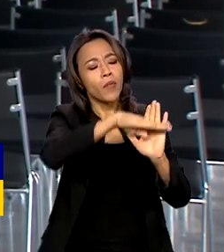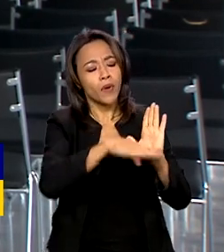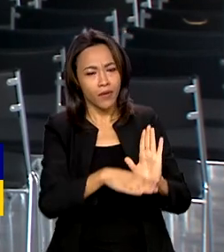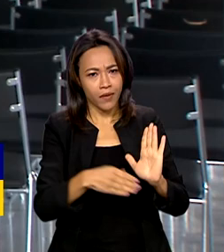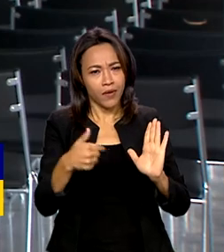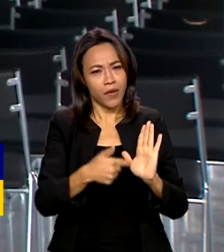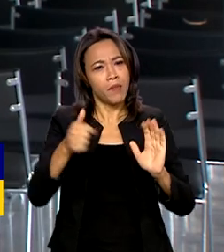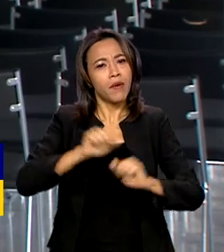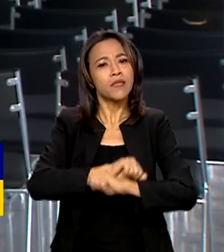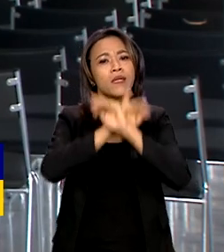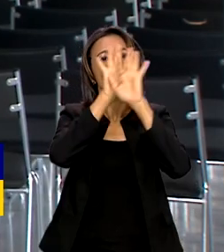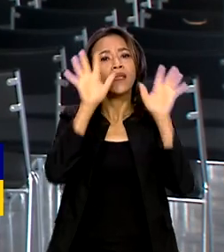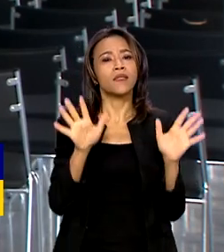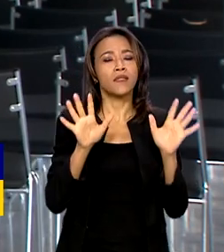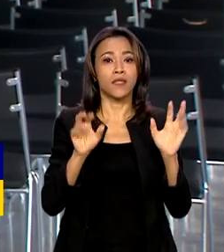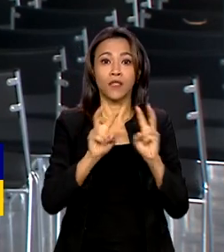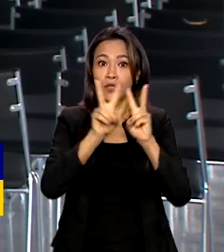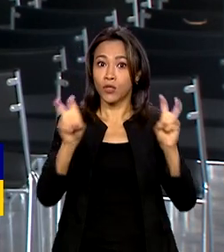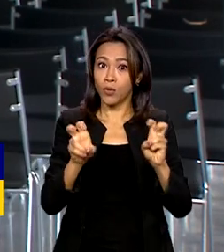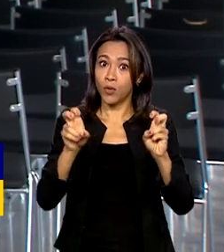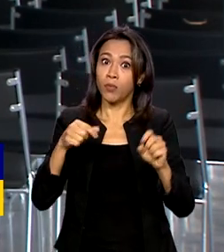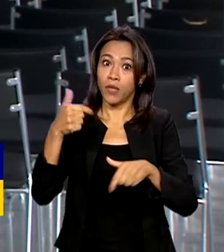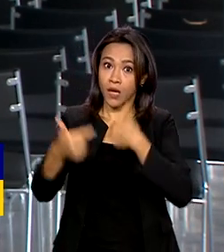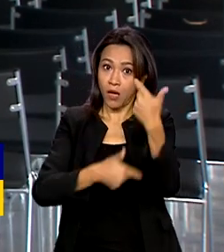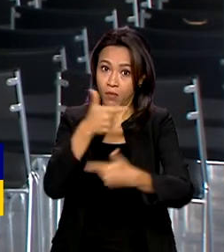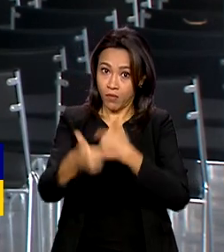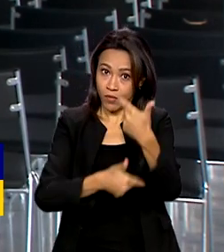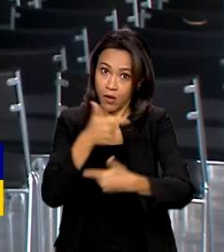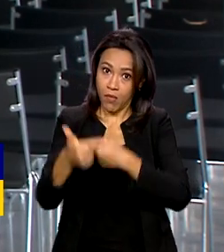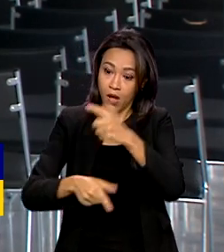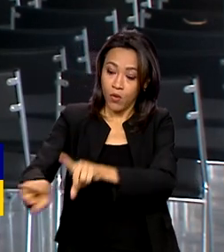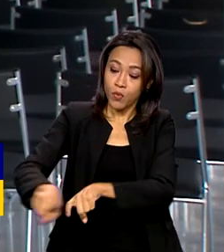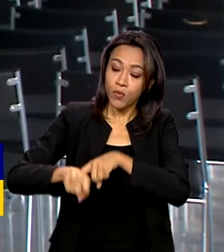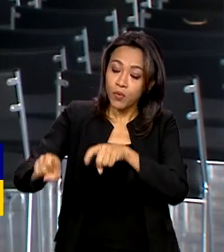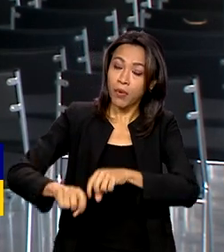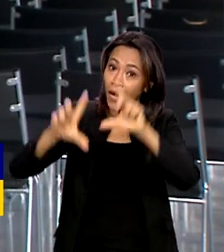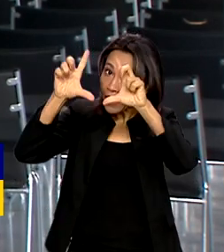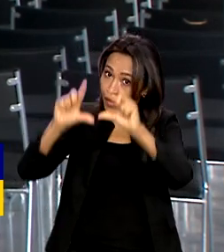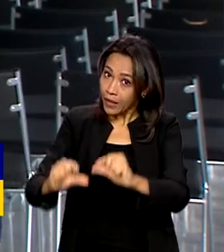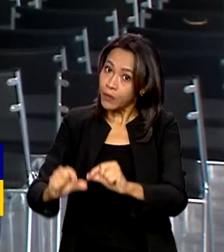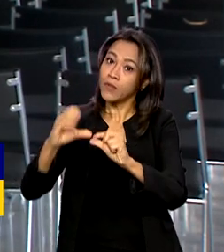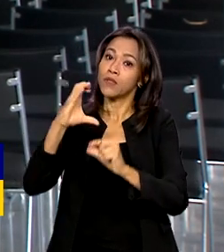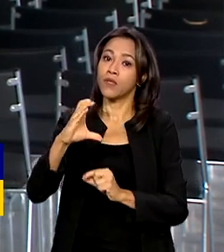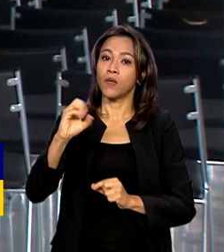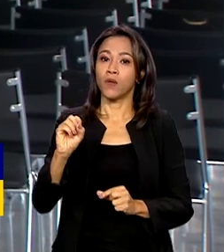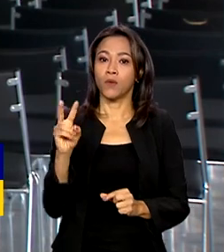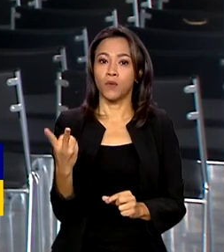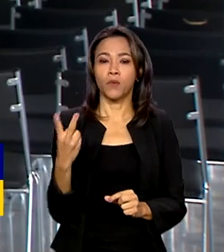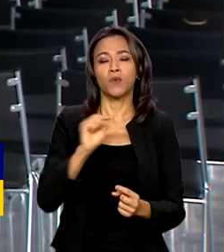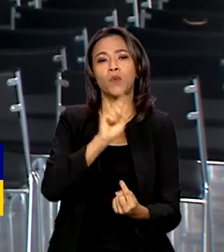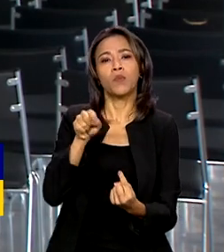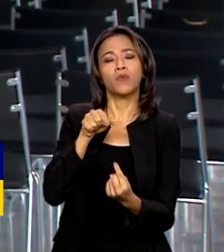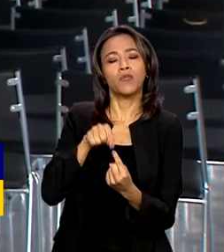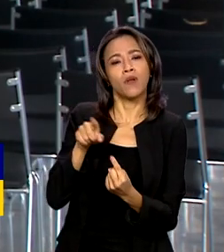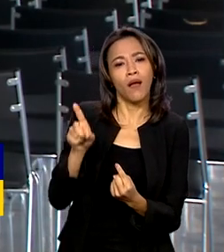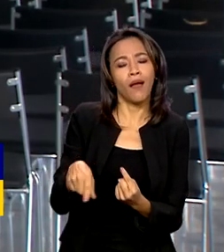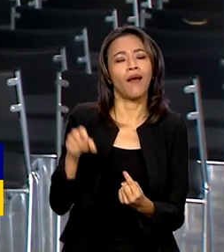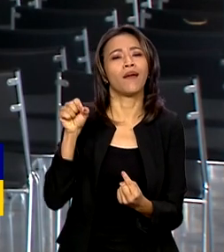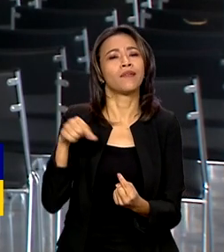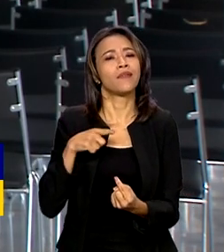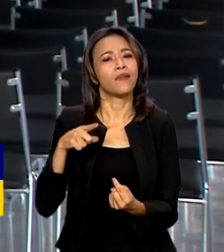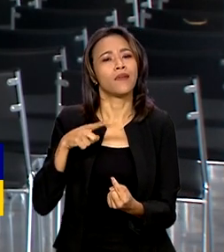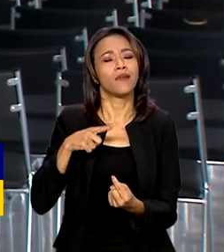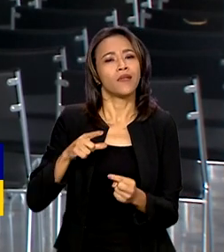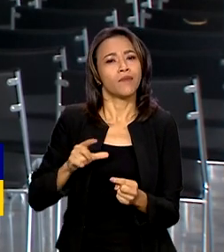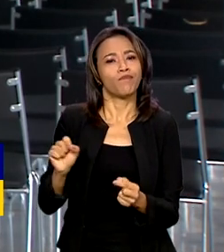transparência à produção agropecuária de baixa emissão de carbono. A ideia, Vanessa, é criar um ambiente mais favorável para a